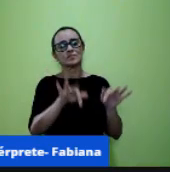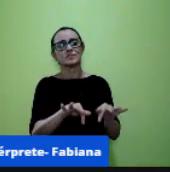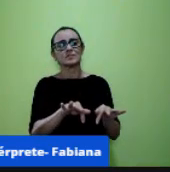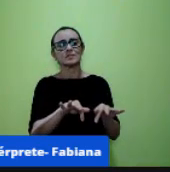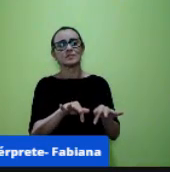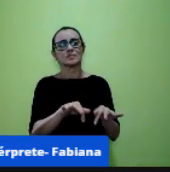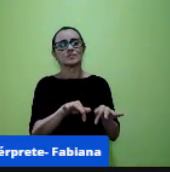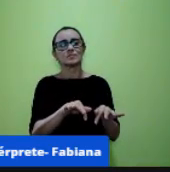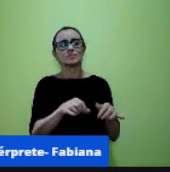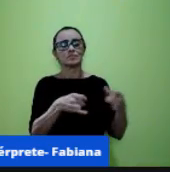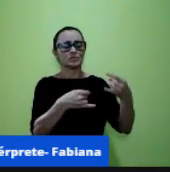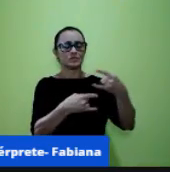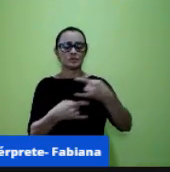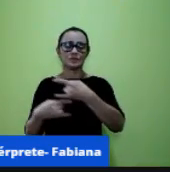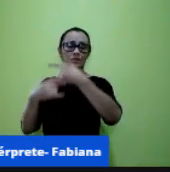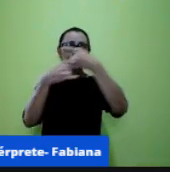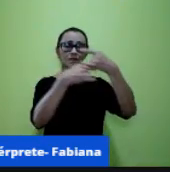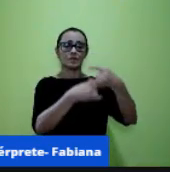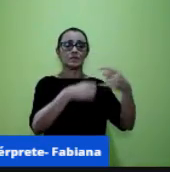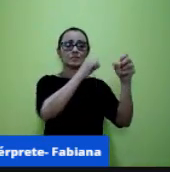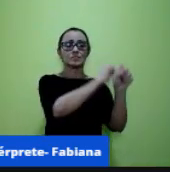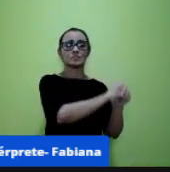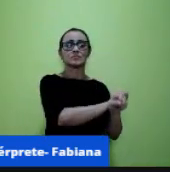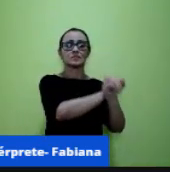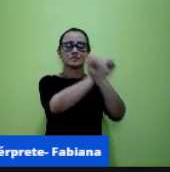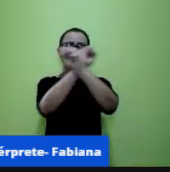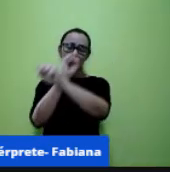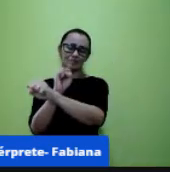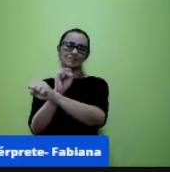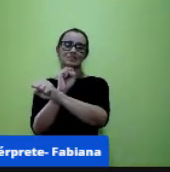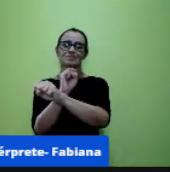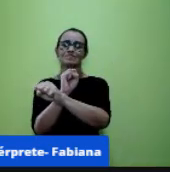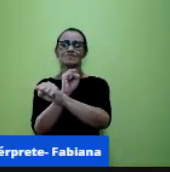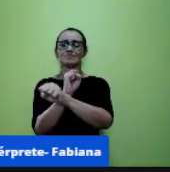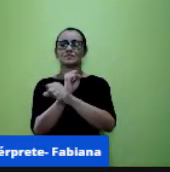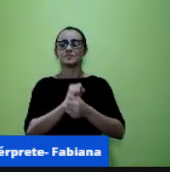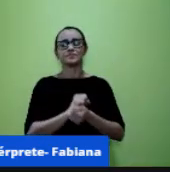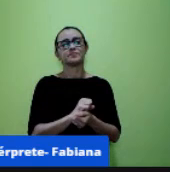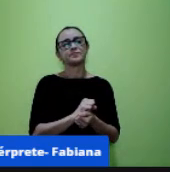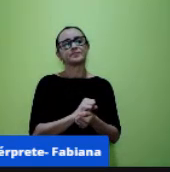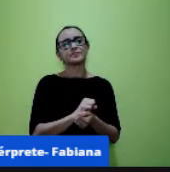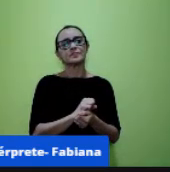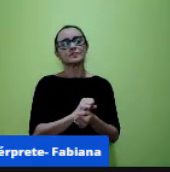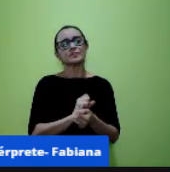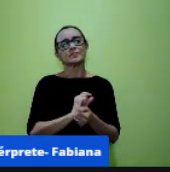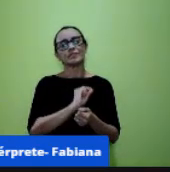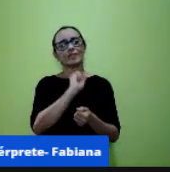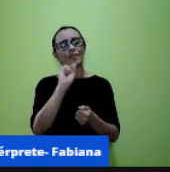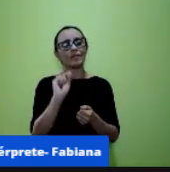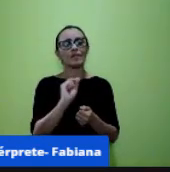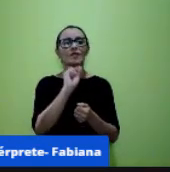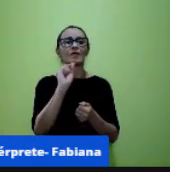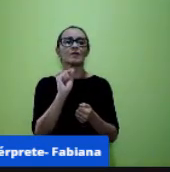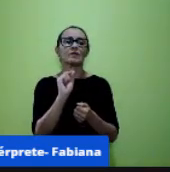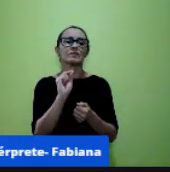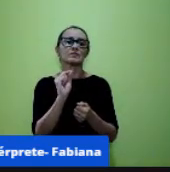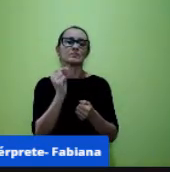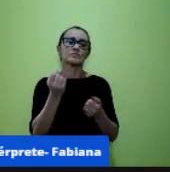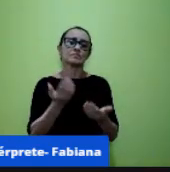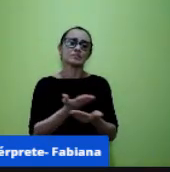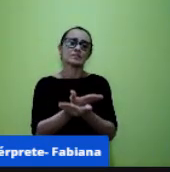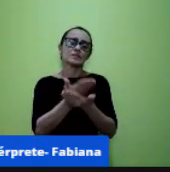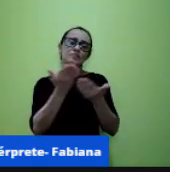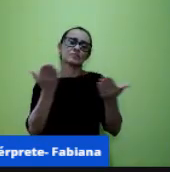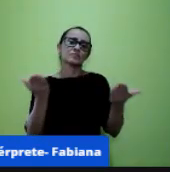esperança a minha fala é que paz para para vocês